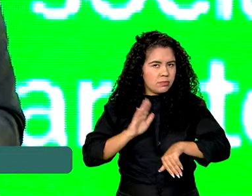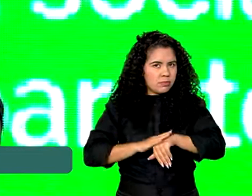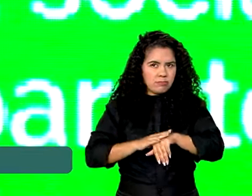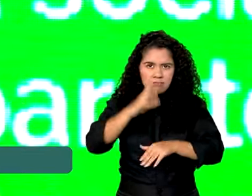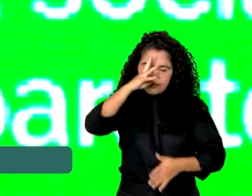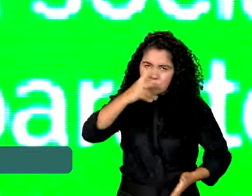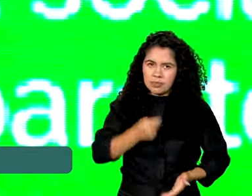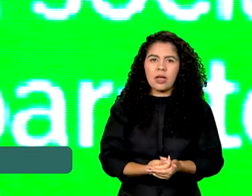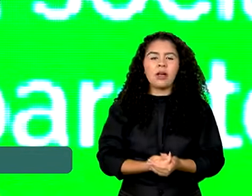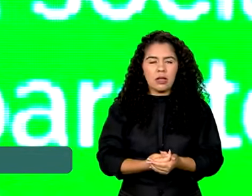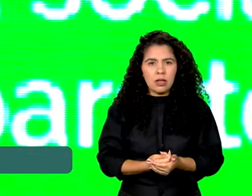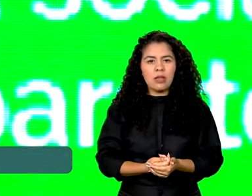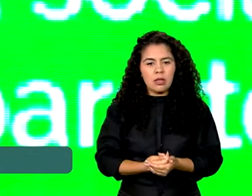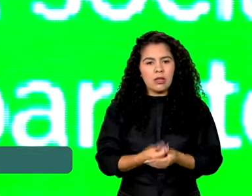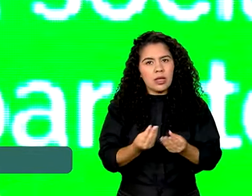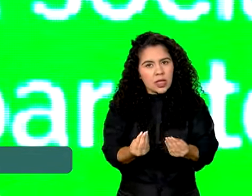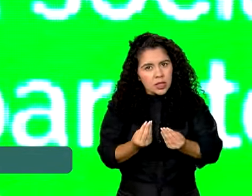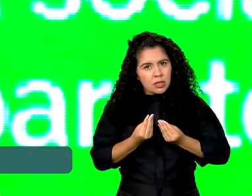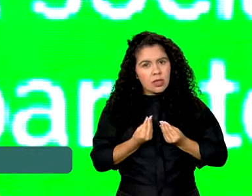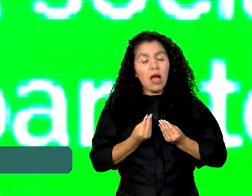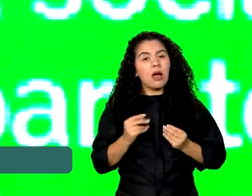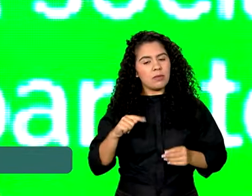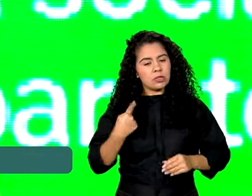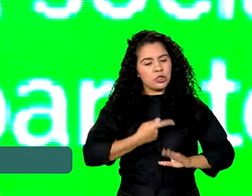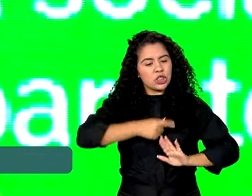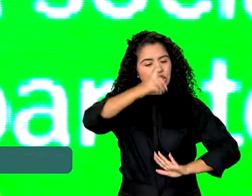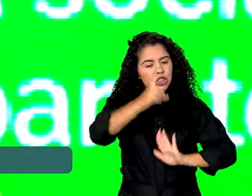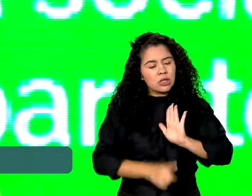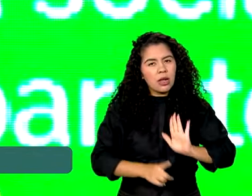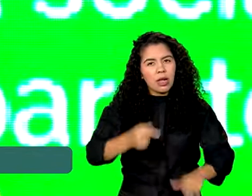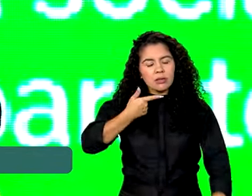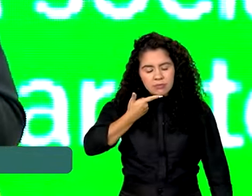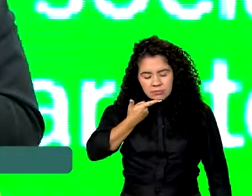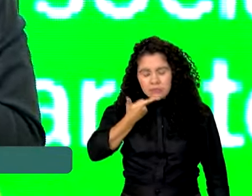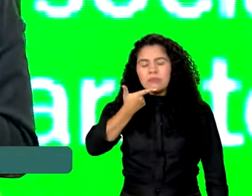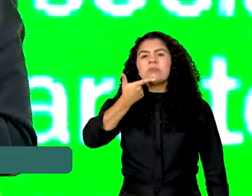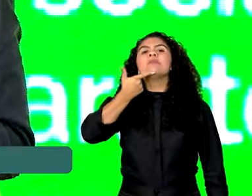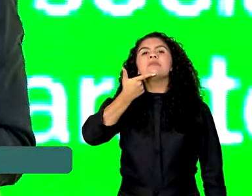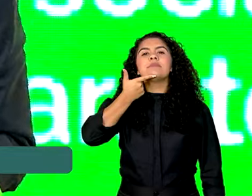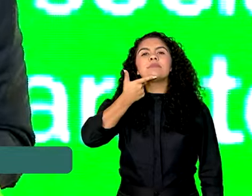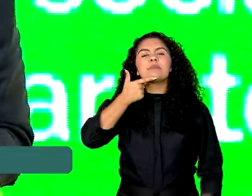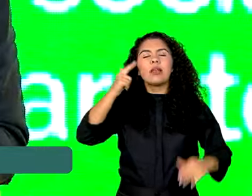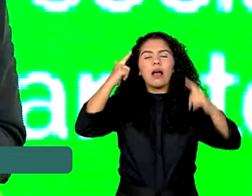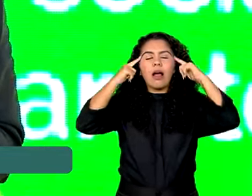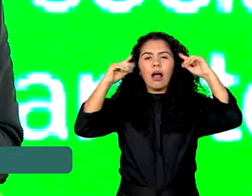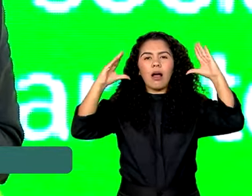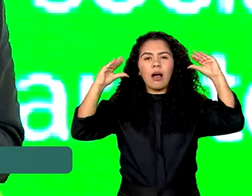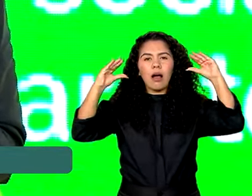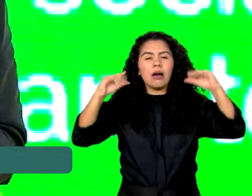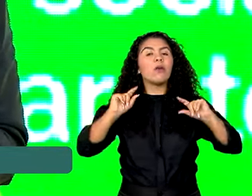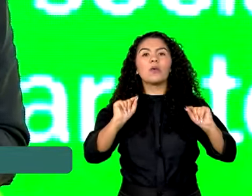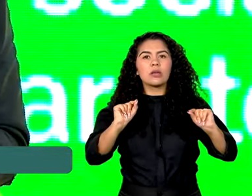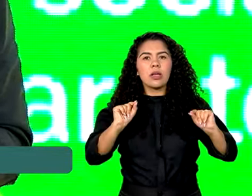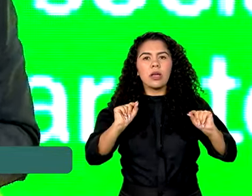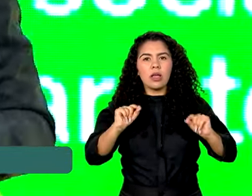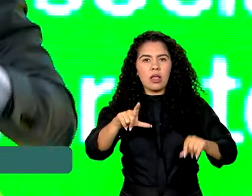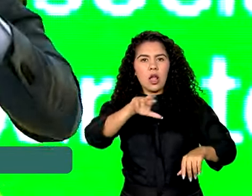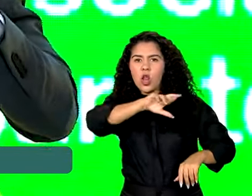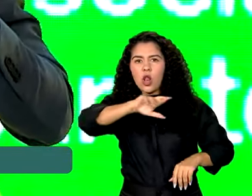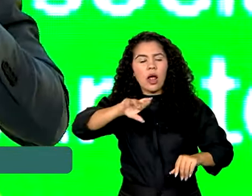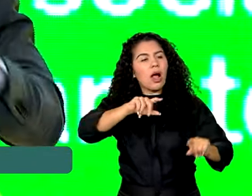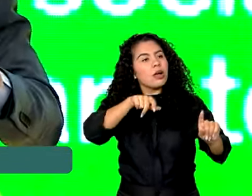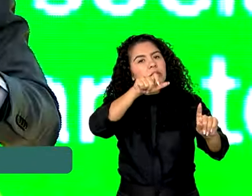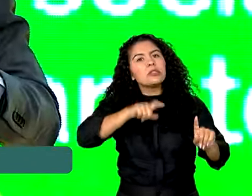O que nos dá o direito de andar de cabeça erguida é que a gente não prioriza o governante,